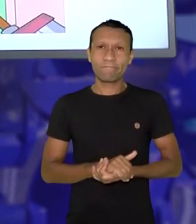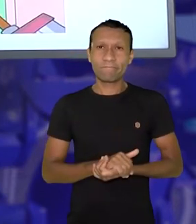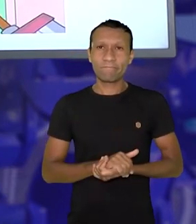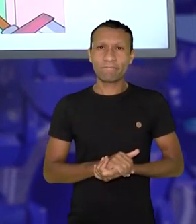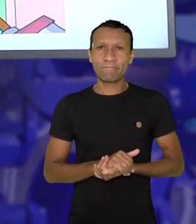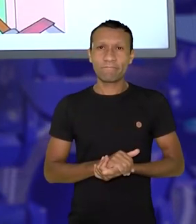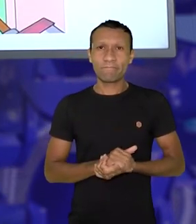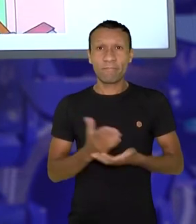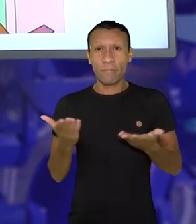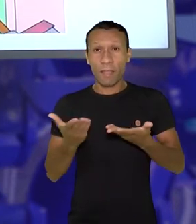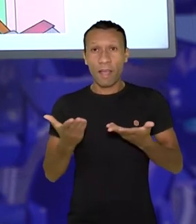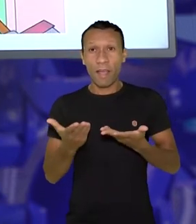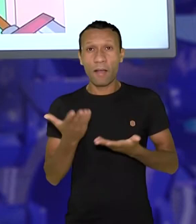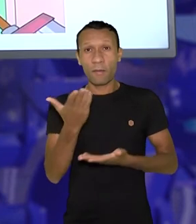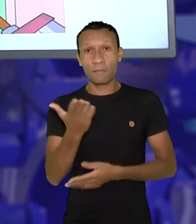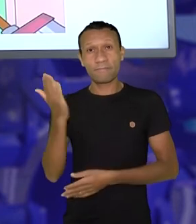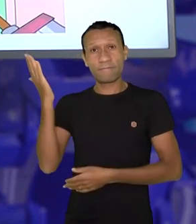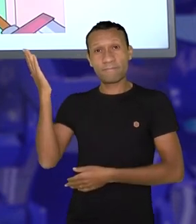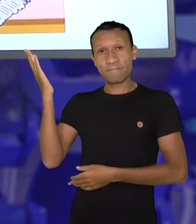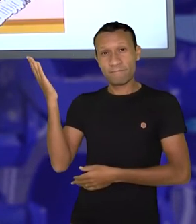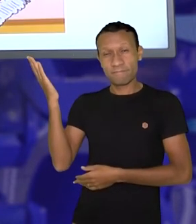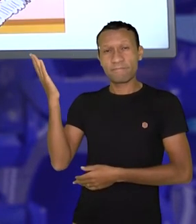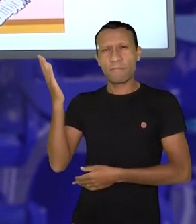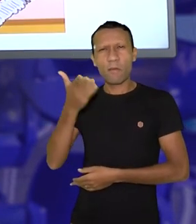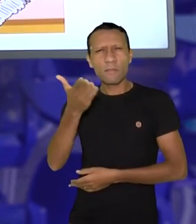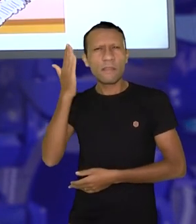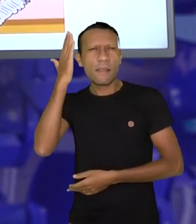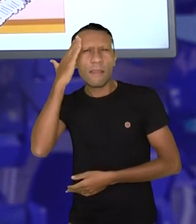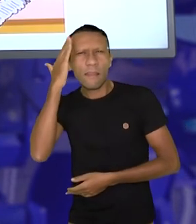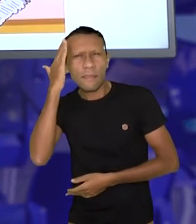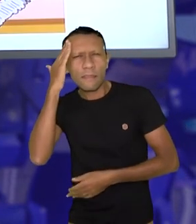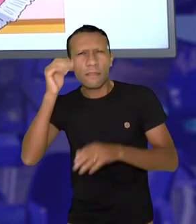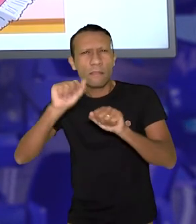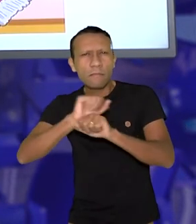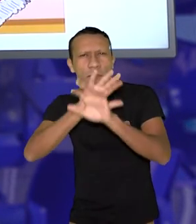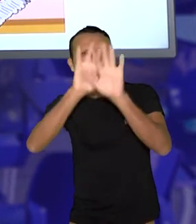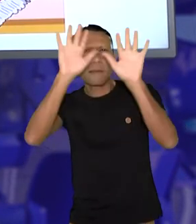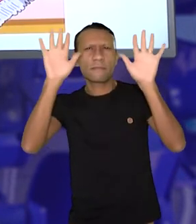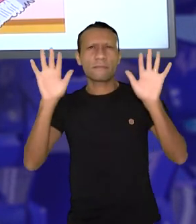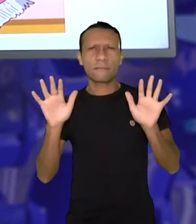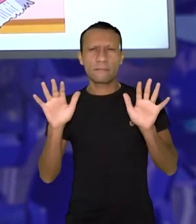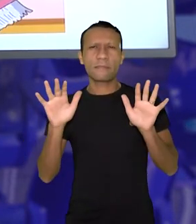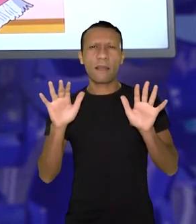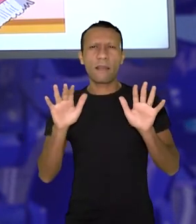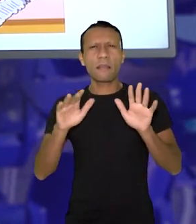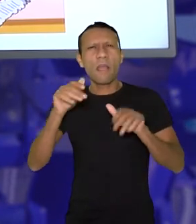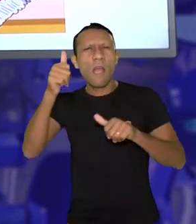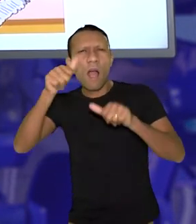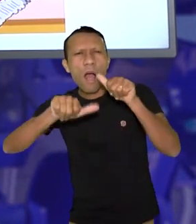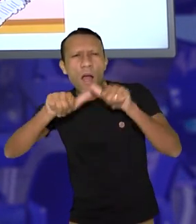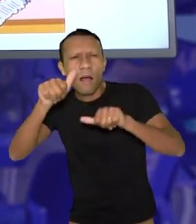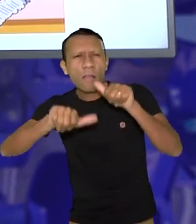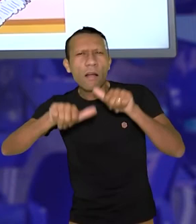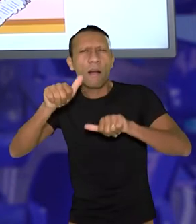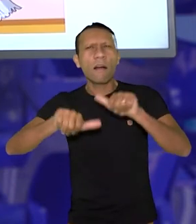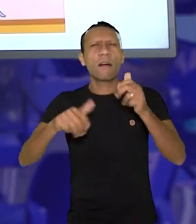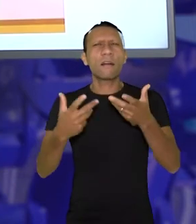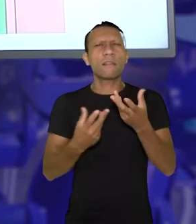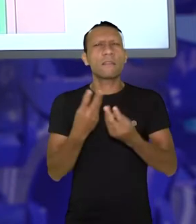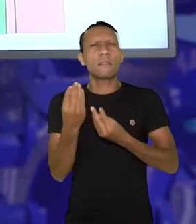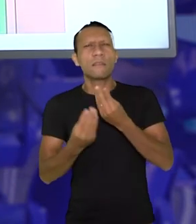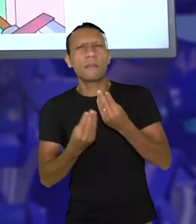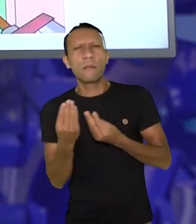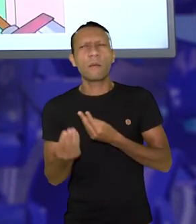chargezinha, né? Que eu vou passar aqui pra vocês, pra que vocês entendam. E analisa essa charge,